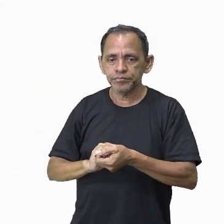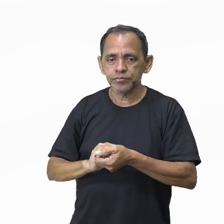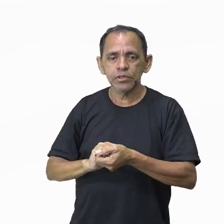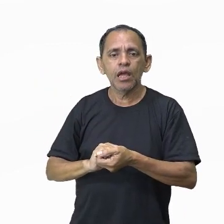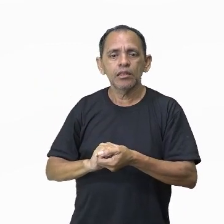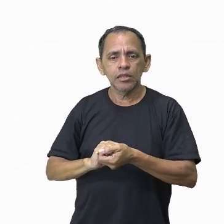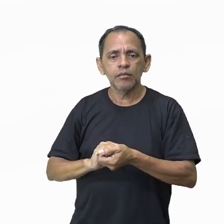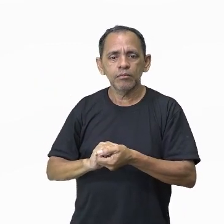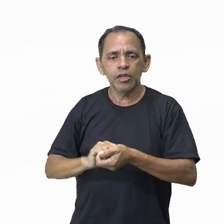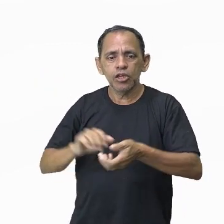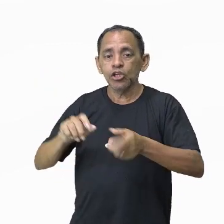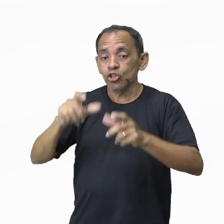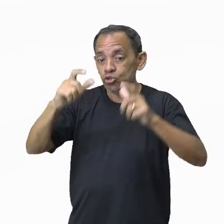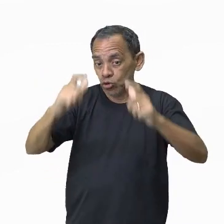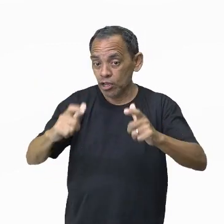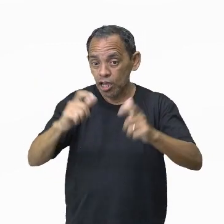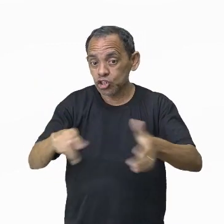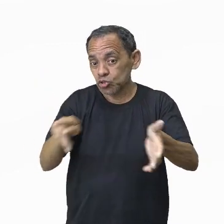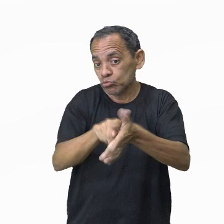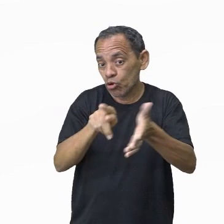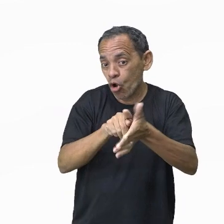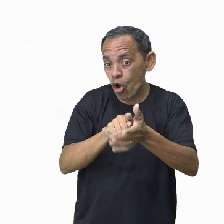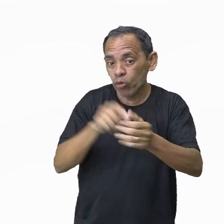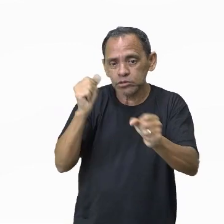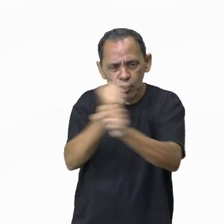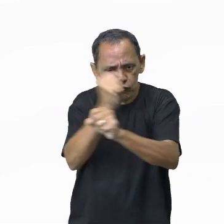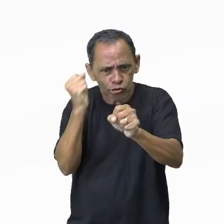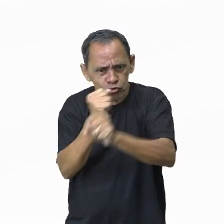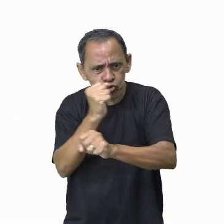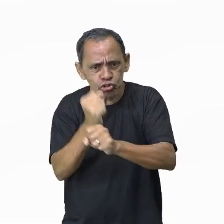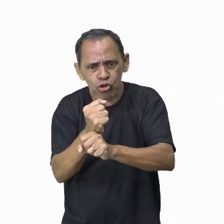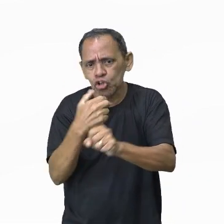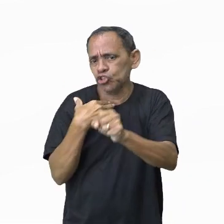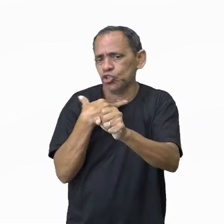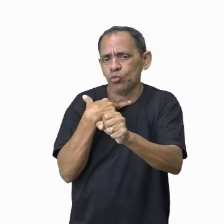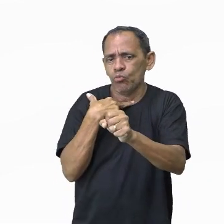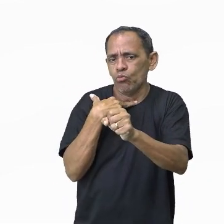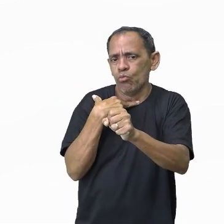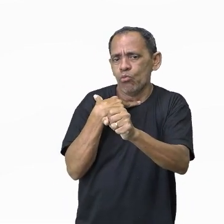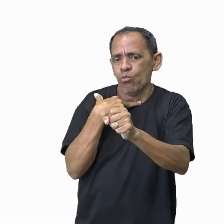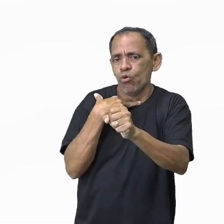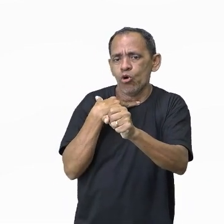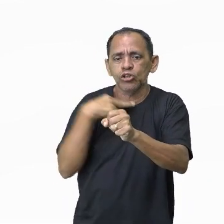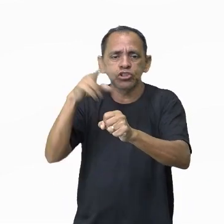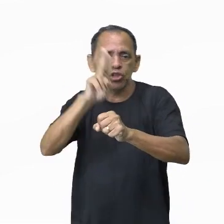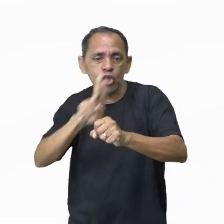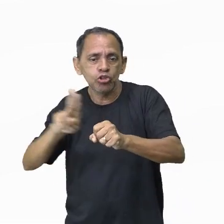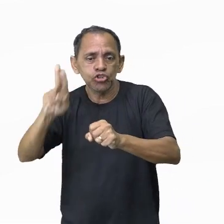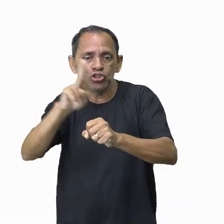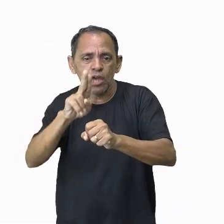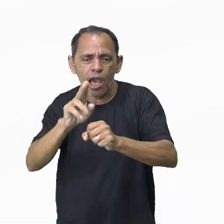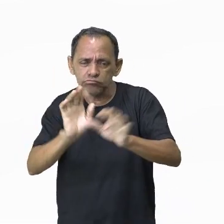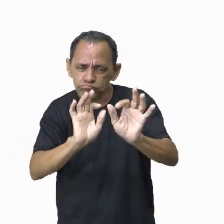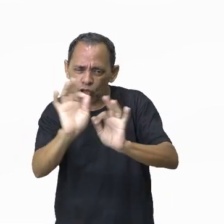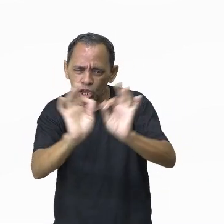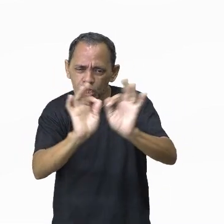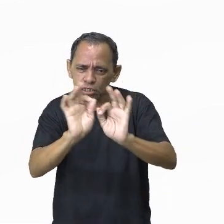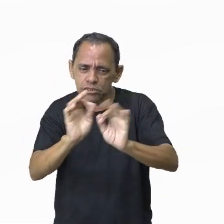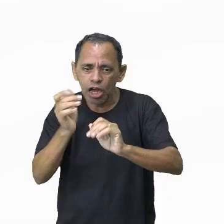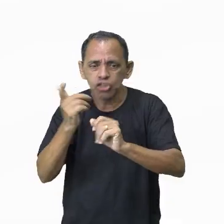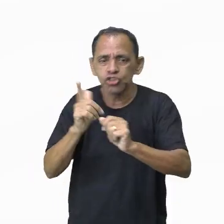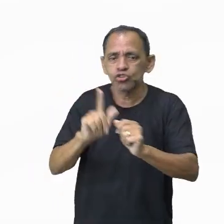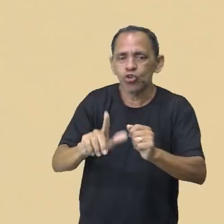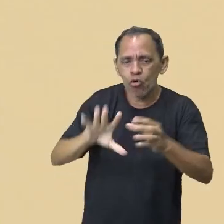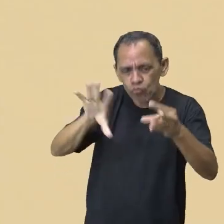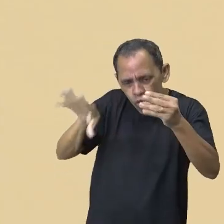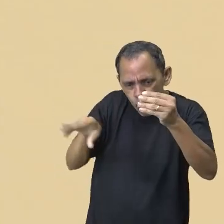arqueológicos, aquelas construções, né? Que não podem ser reformadas, não podem ser tocadas, porque elas trazem